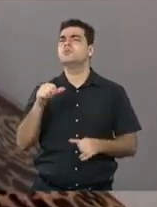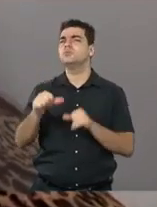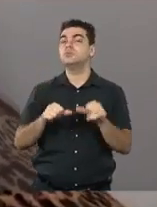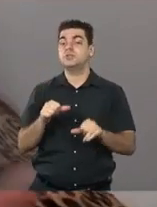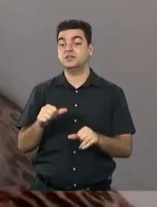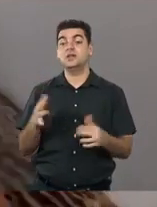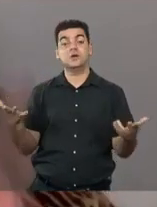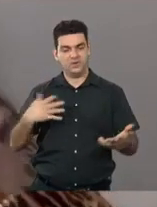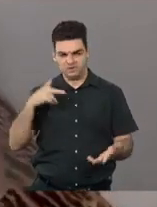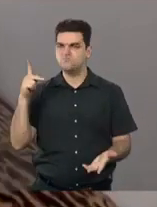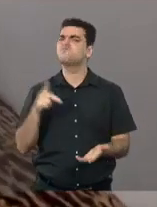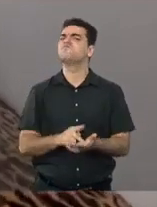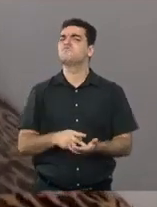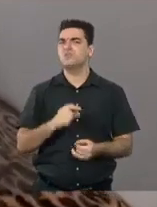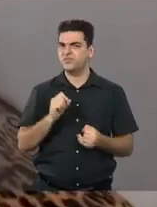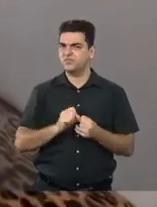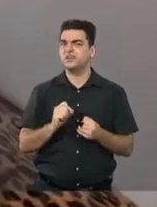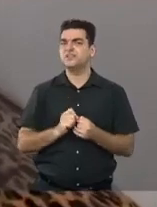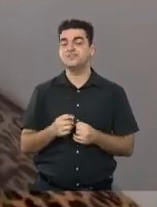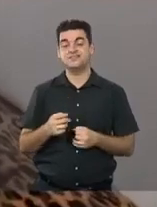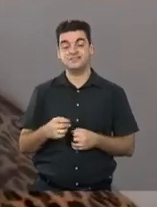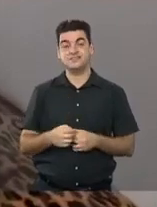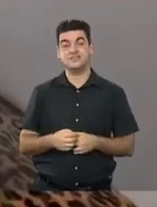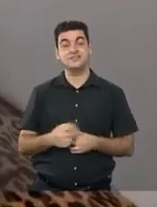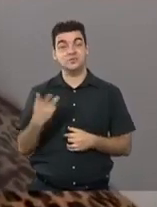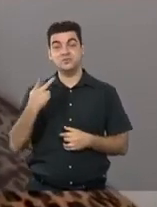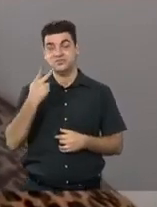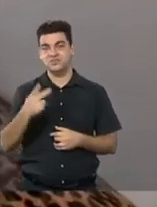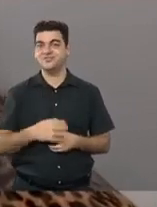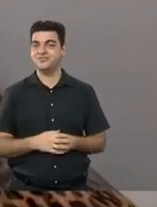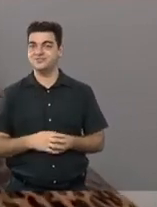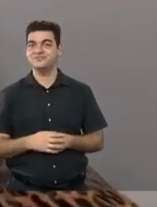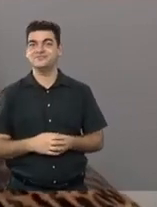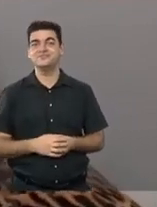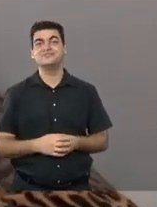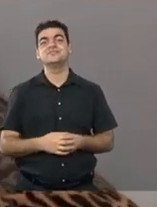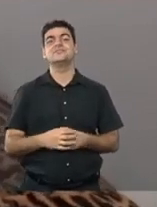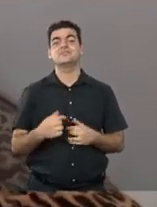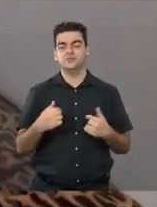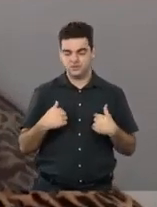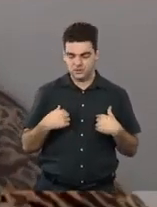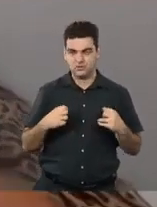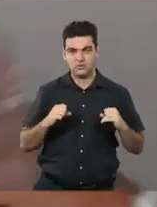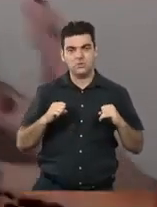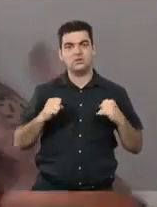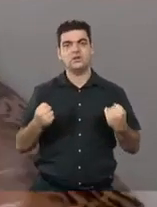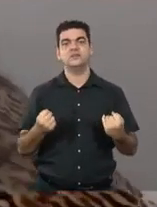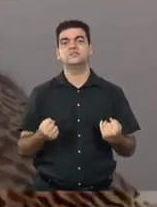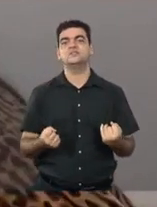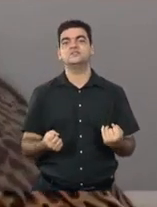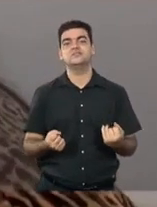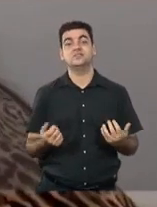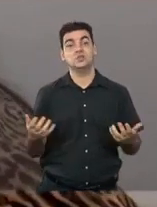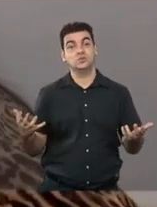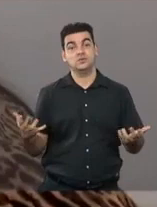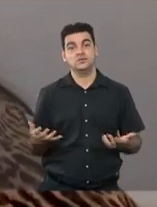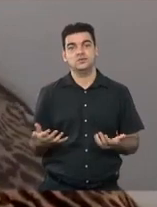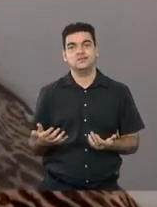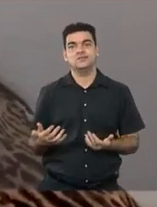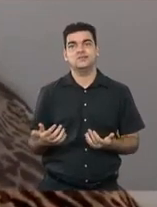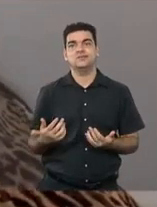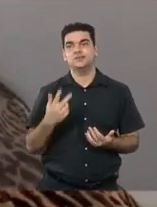não pensa, gente faz como você começou o início, é fazer acontecer. Então aí surgiu de repente, nesse momento,